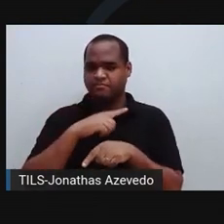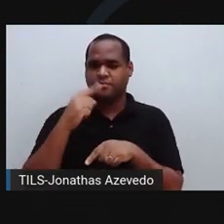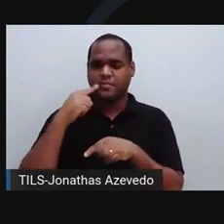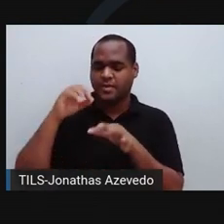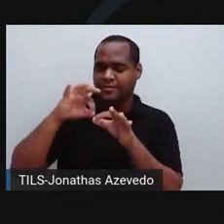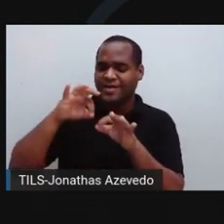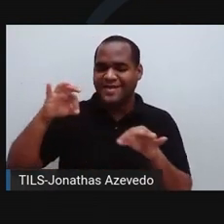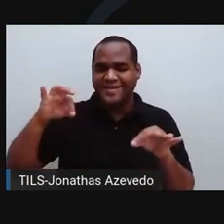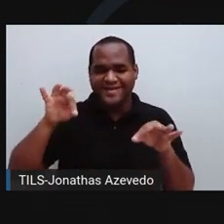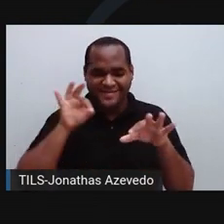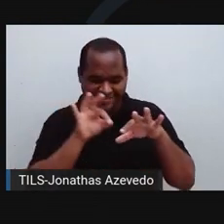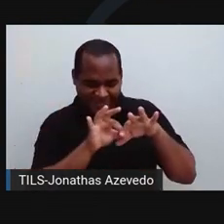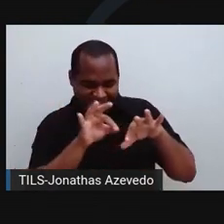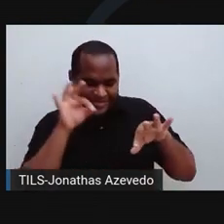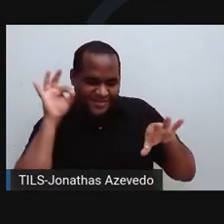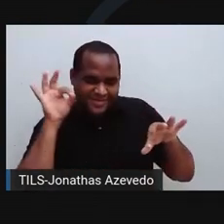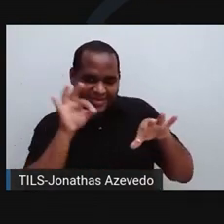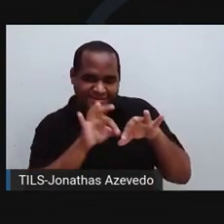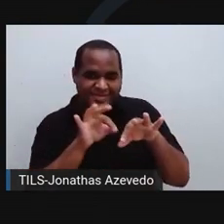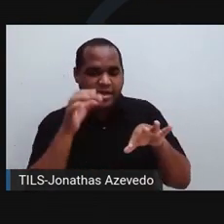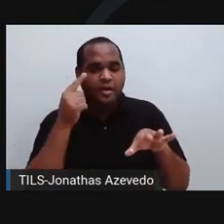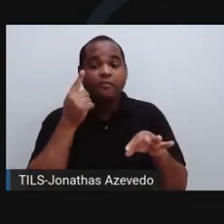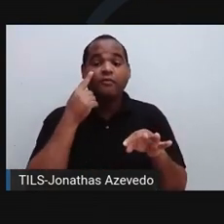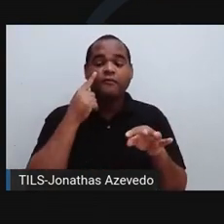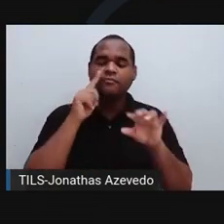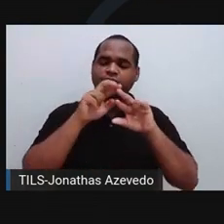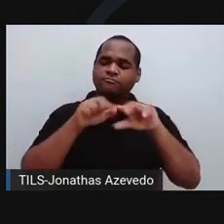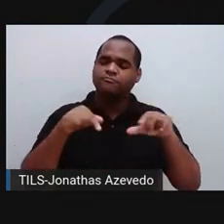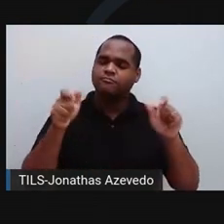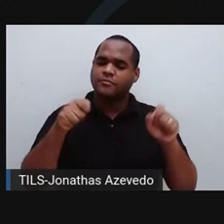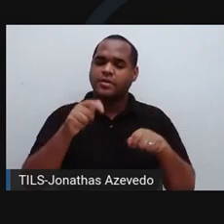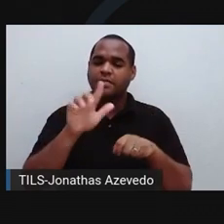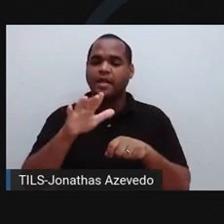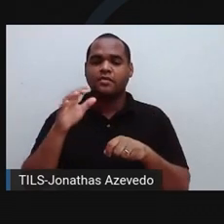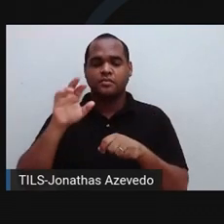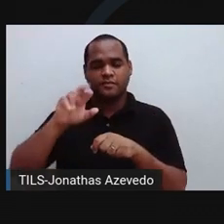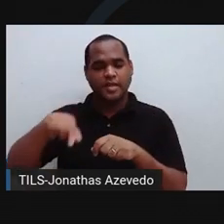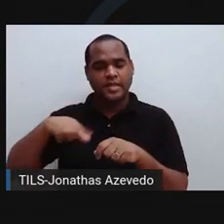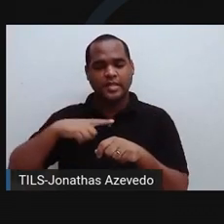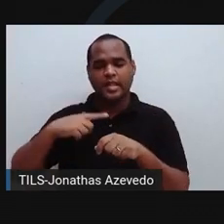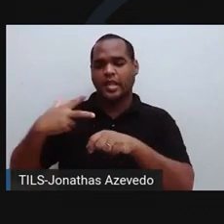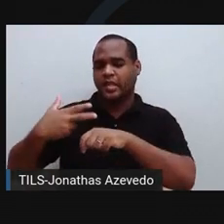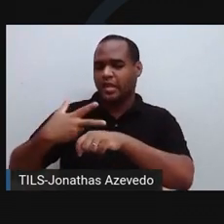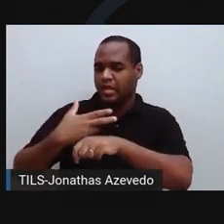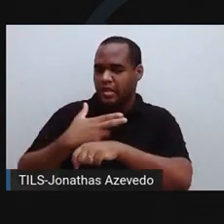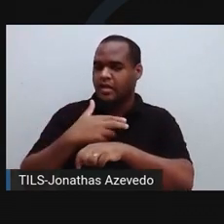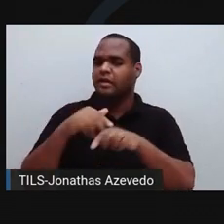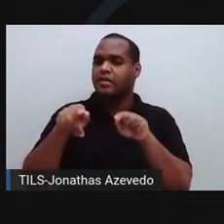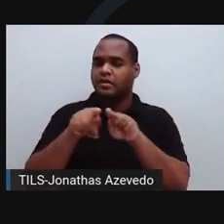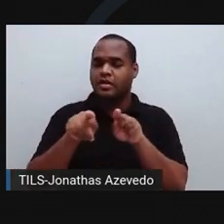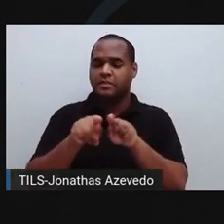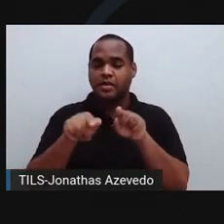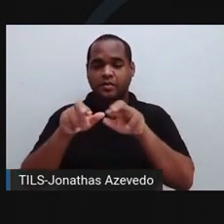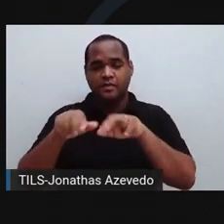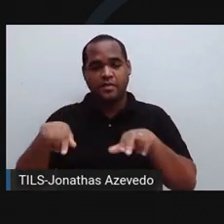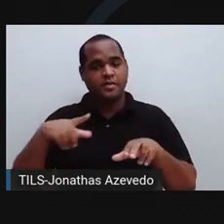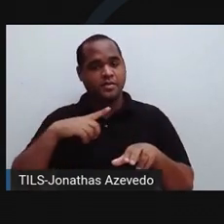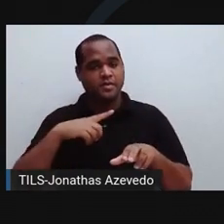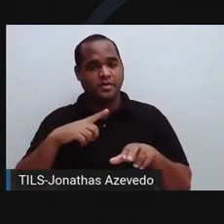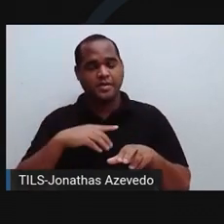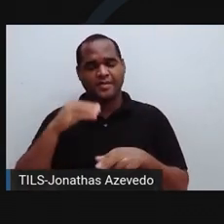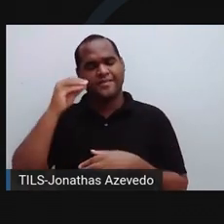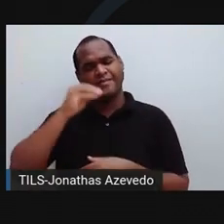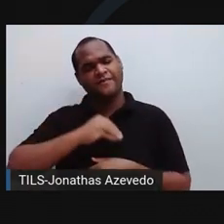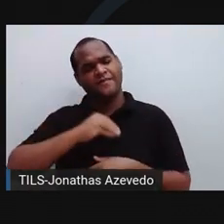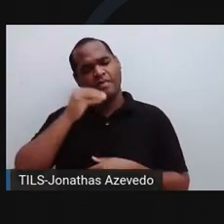dispositivos médicos ou superfícies. É através de procedimentos mais invasivos, como cirurgias, e também diante de pessoas com imunidade enfraquecida ou